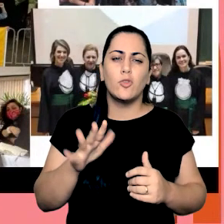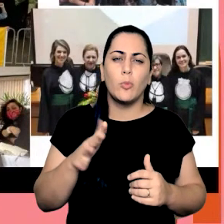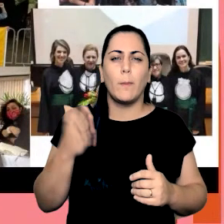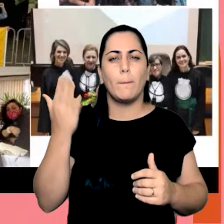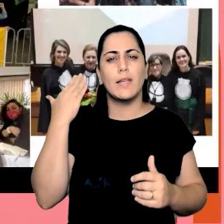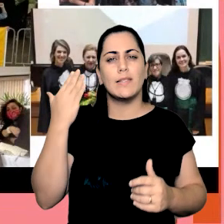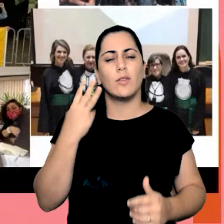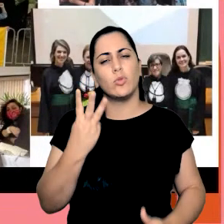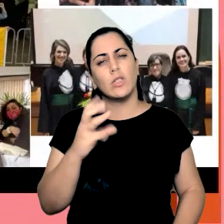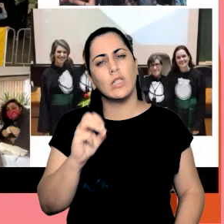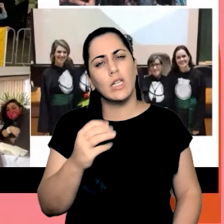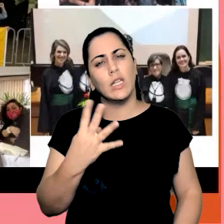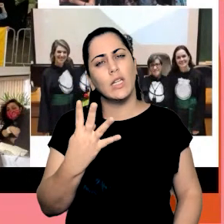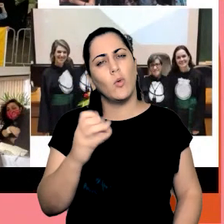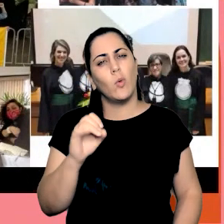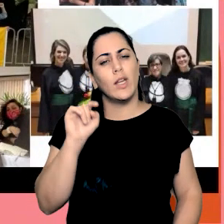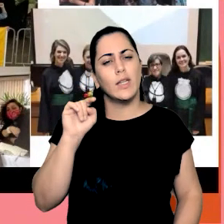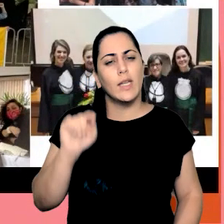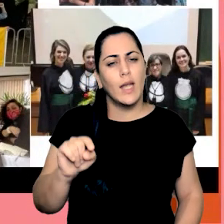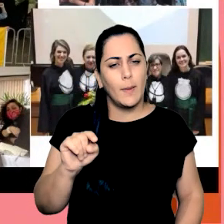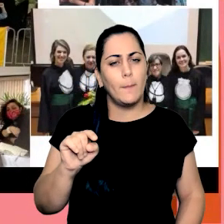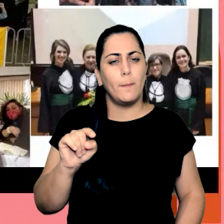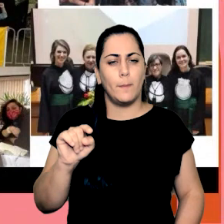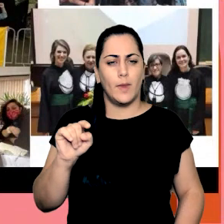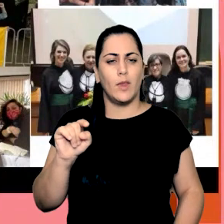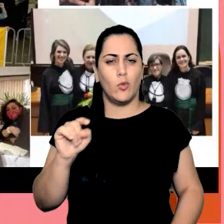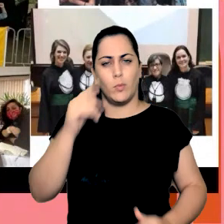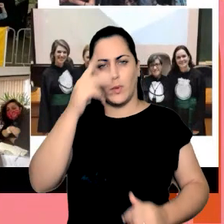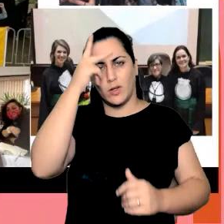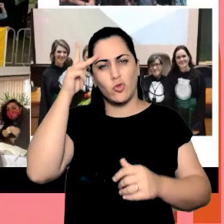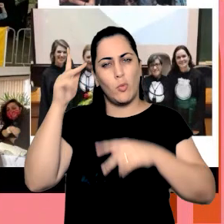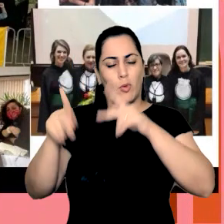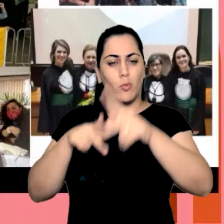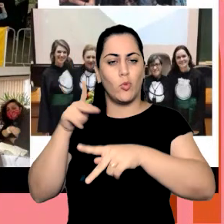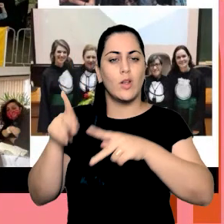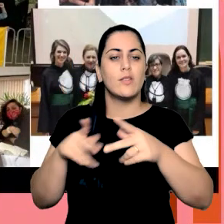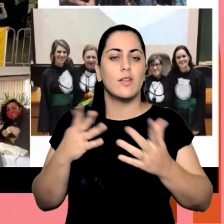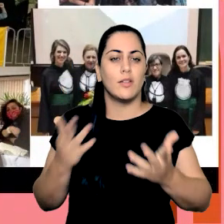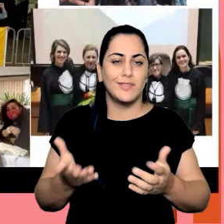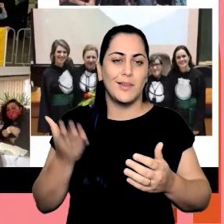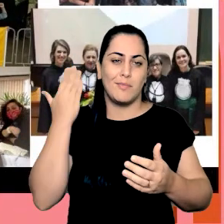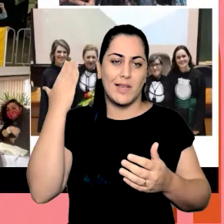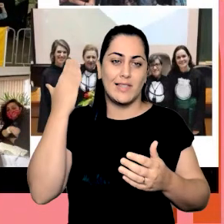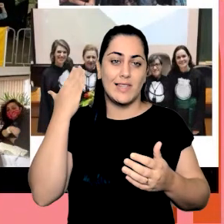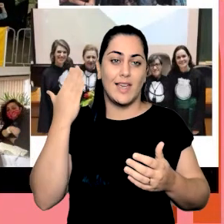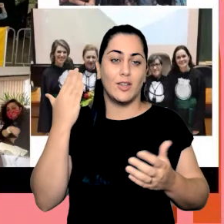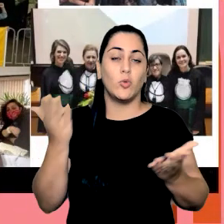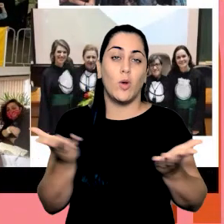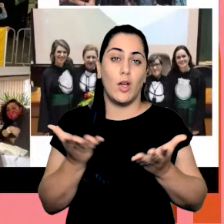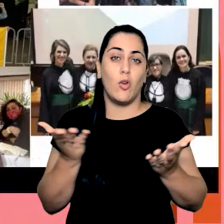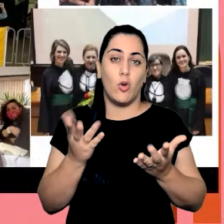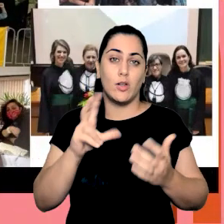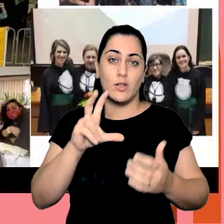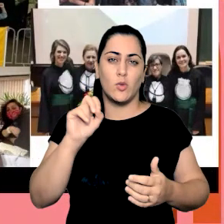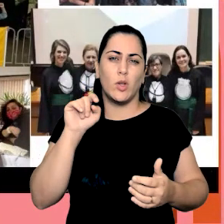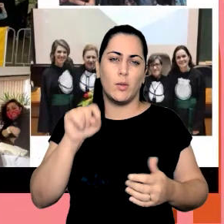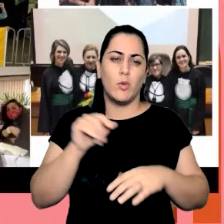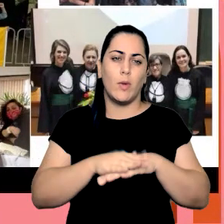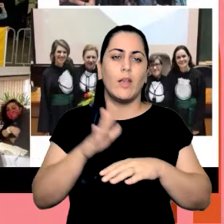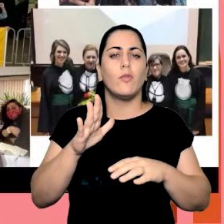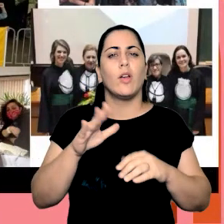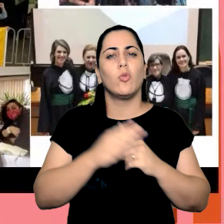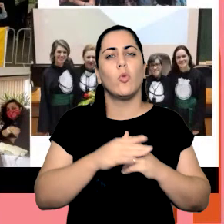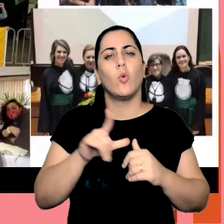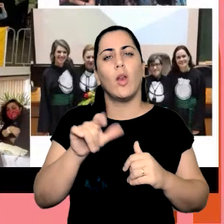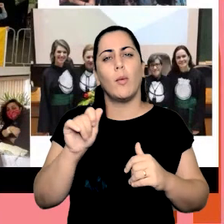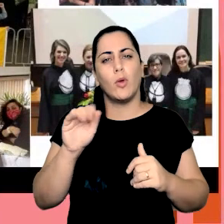30, 40 mil habitantes, então aqui eu trouxe um pouquinho, né, dos espaços e das pessoas que eu troco, do laboratório de